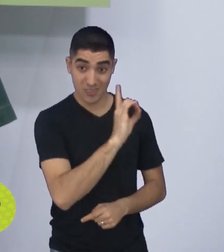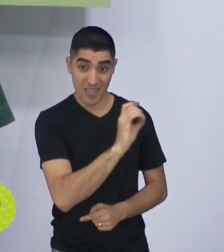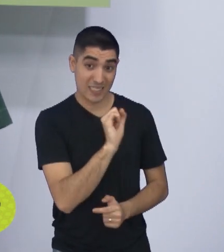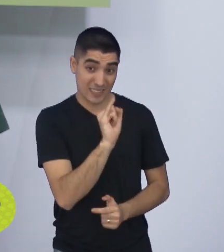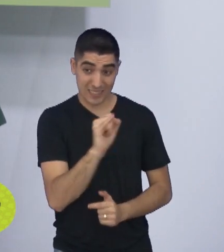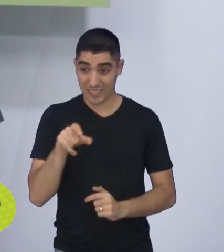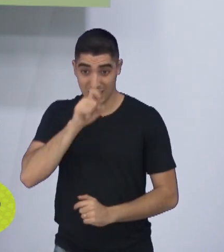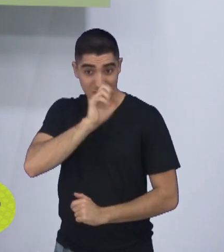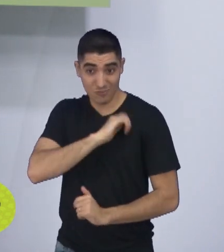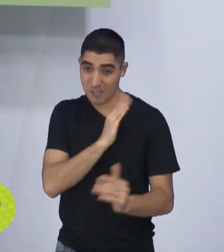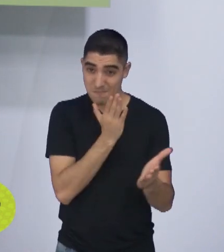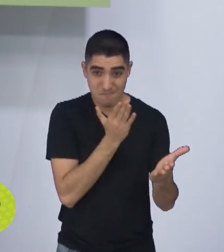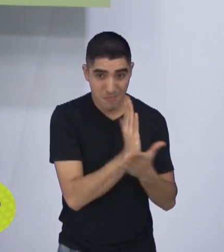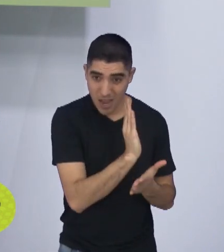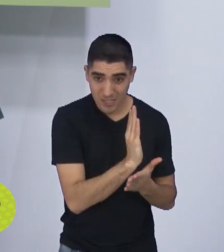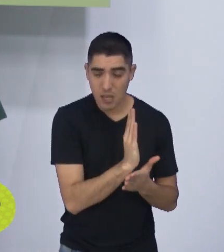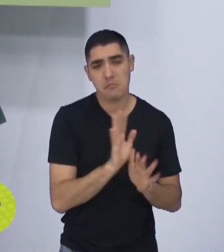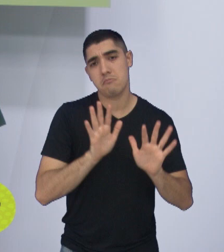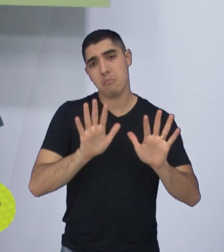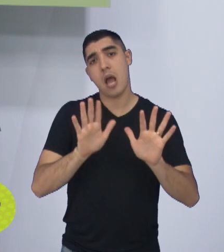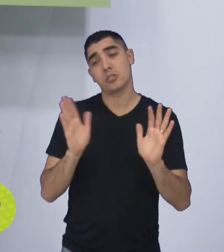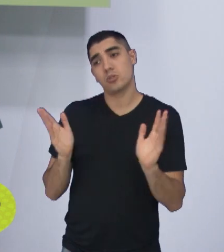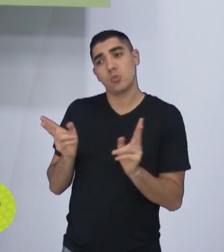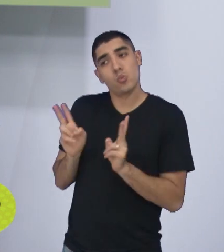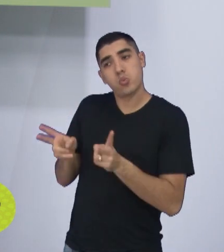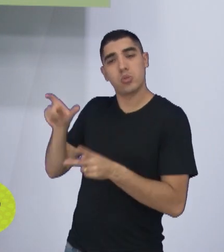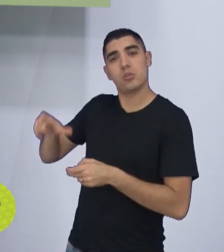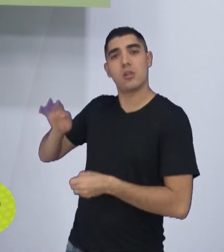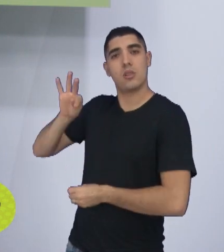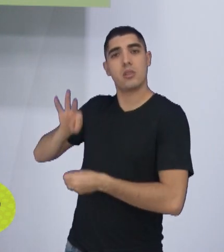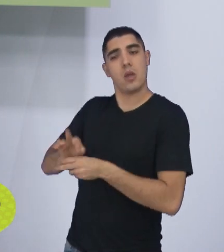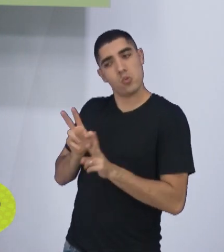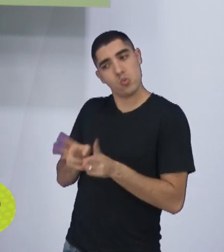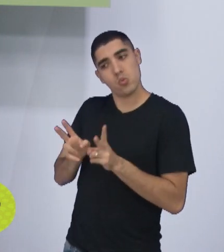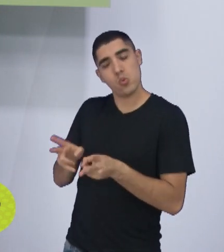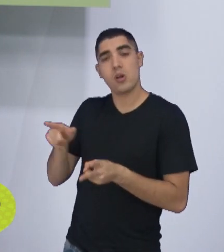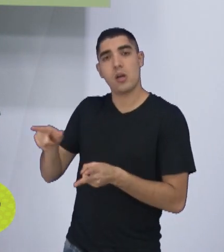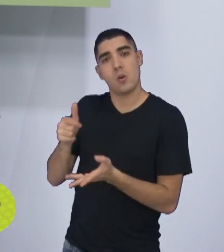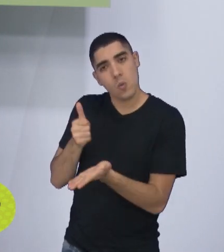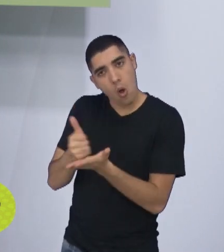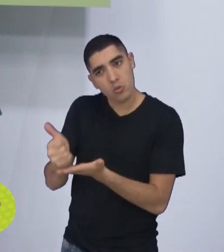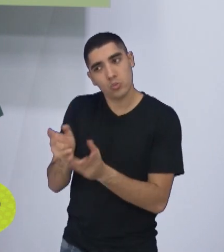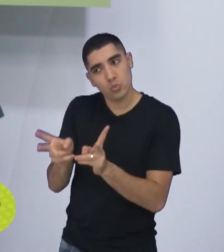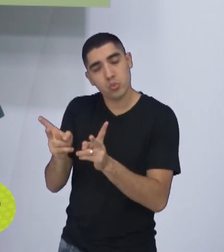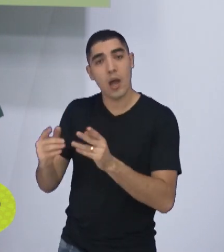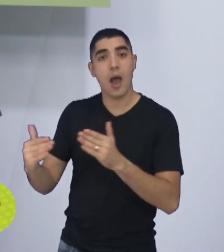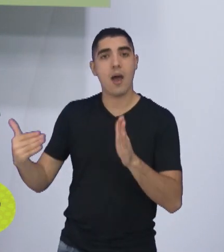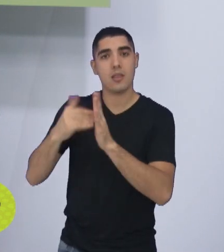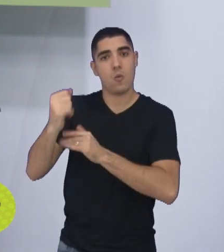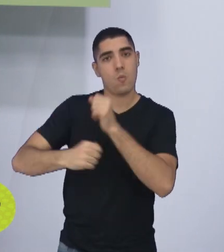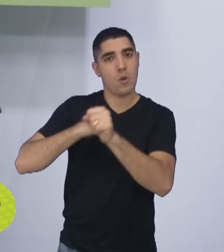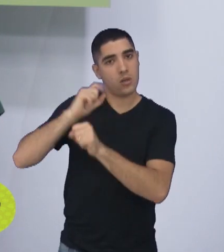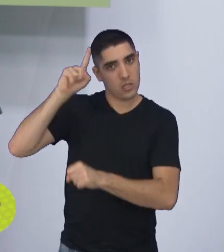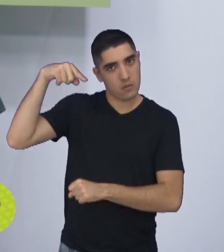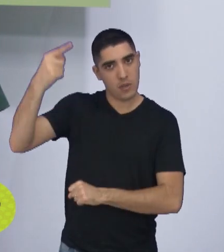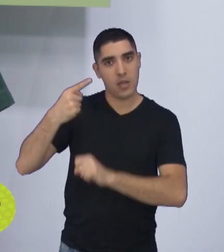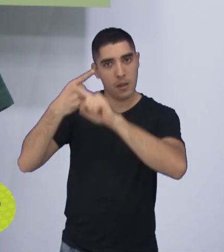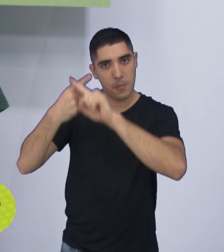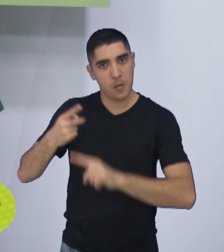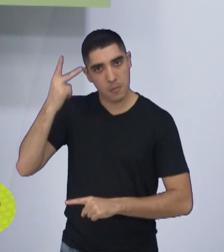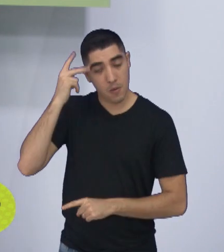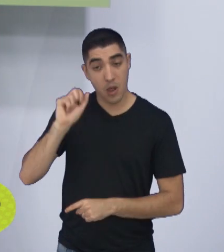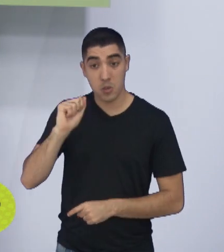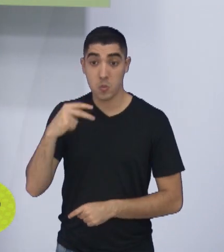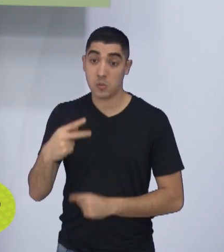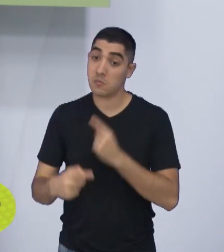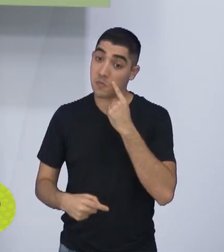vamos supor, mas pelo menos já fica com o técnico, faz o contrato já para o ano que vem, pensando na Série A2 o ano que vem, tem que ver só a questão do